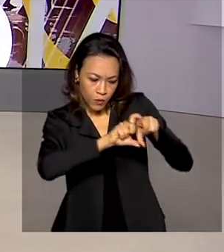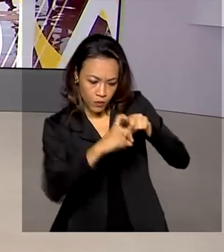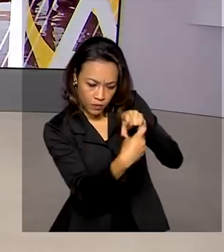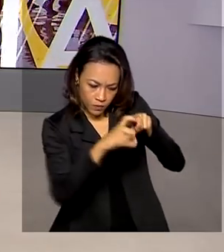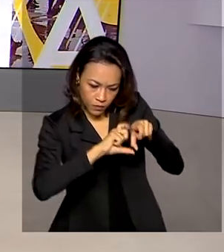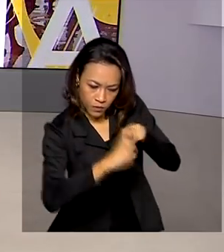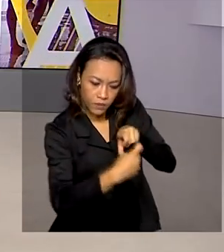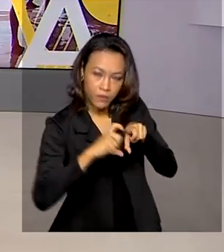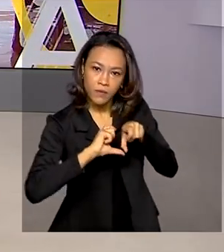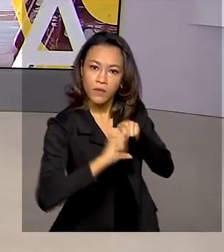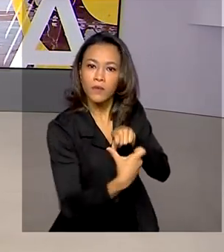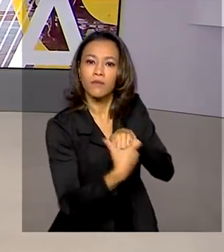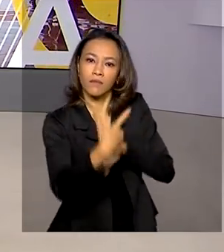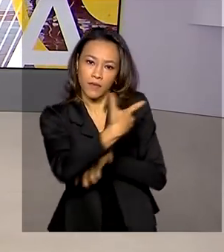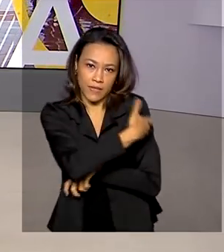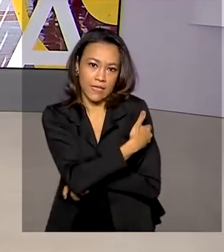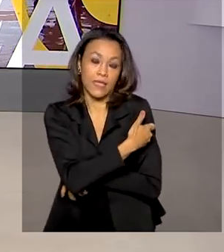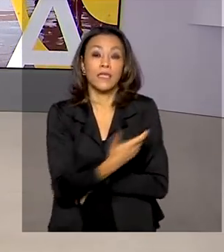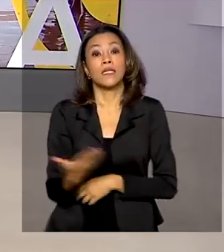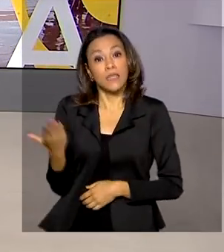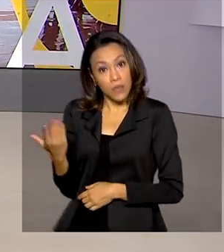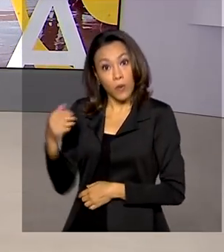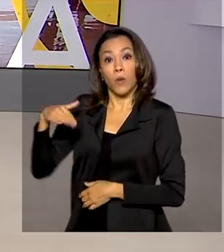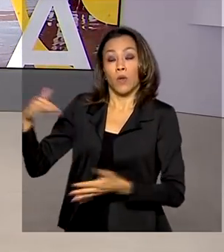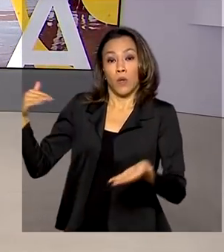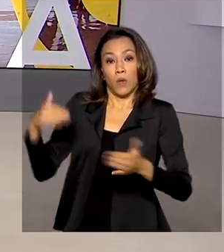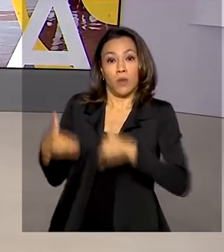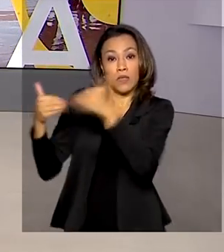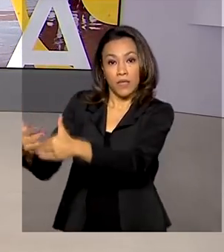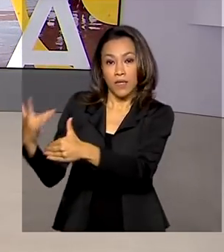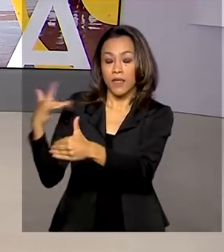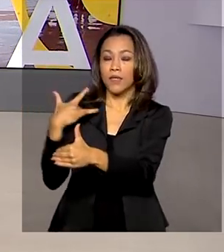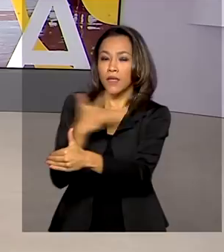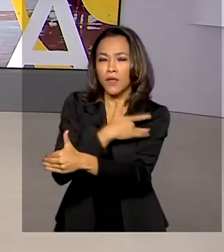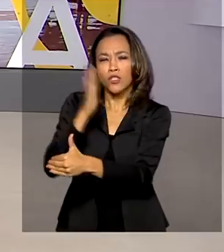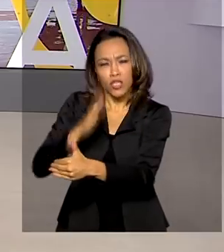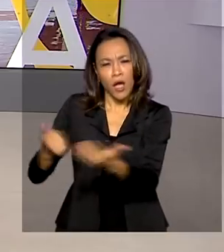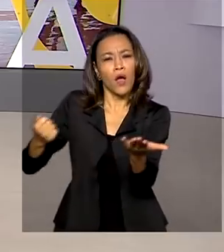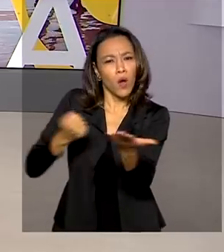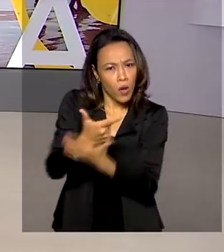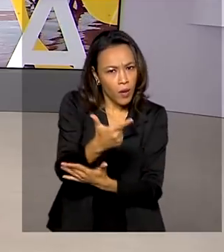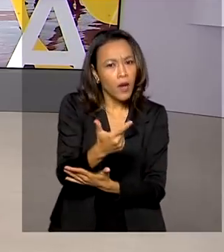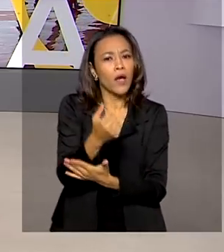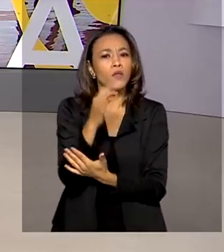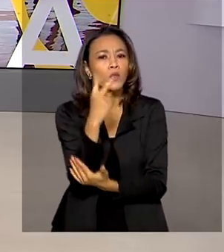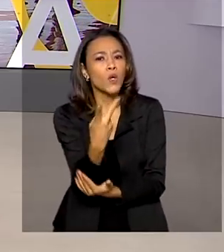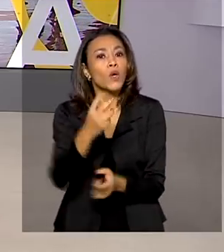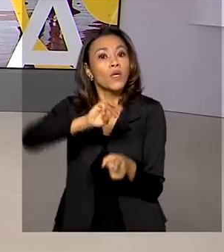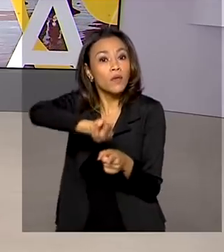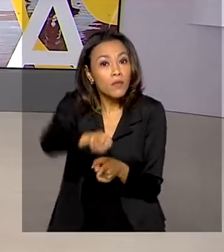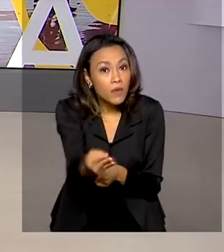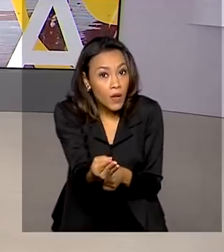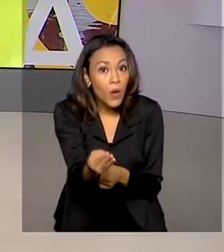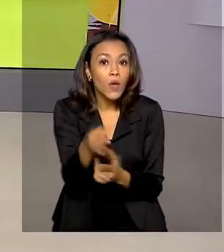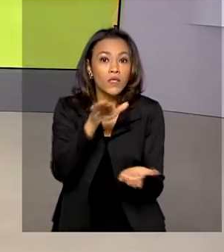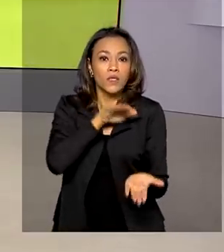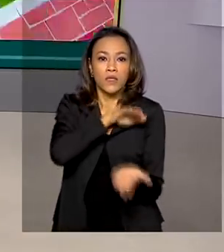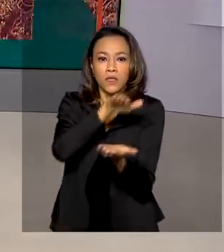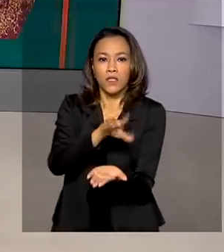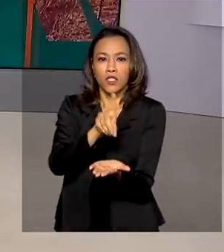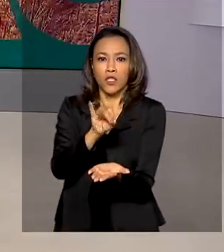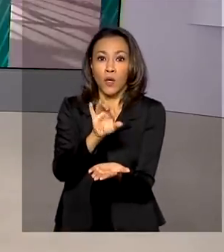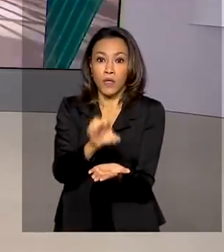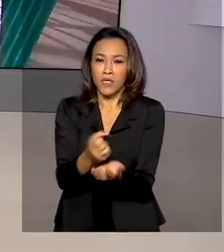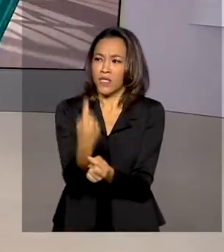imunizantes. O Ministério da Saúde já havia comprado e recebido 2 milhões de doses prontas da Índia em 24 de